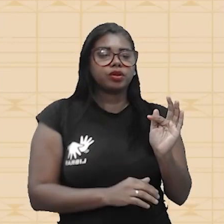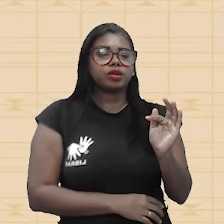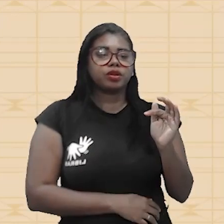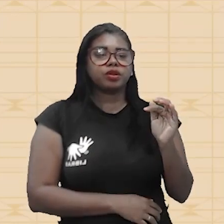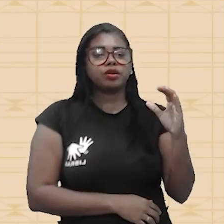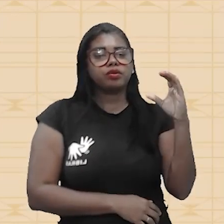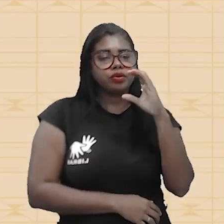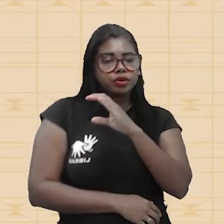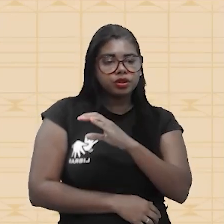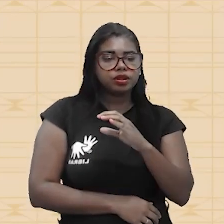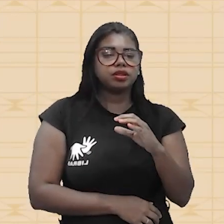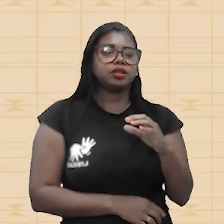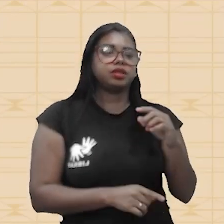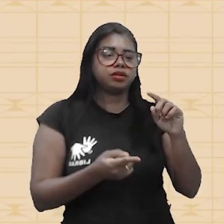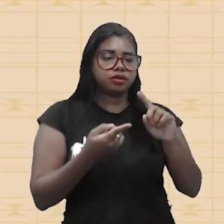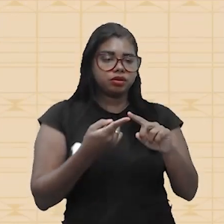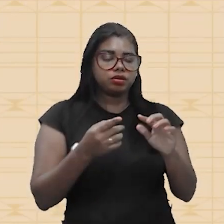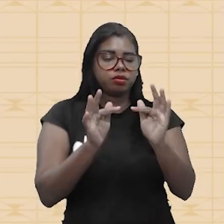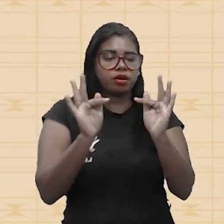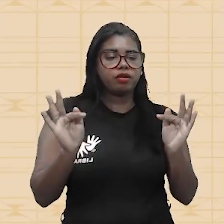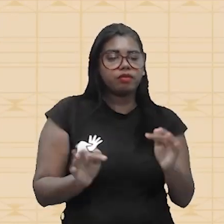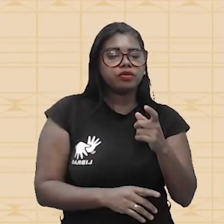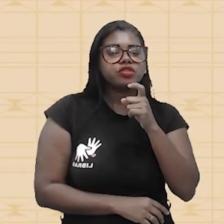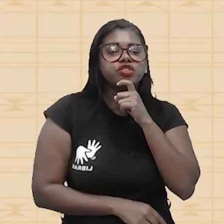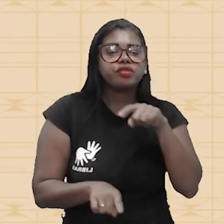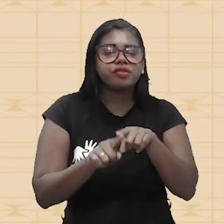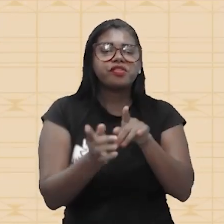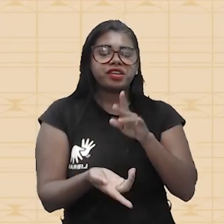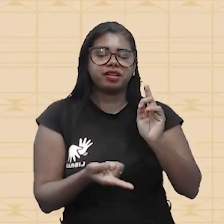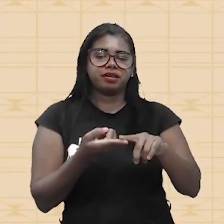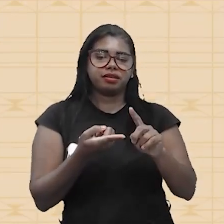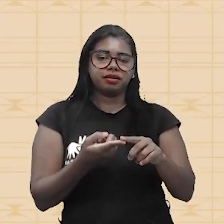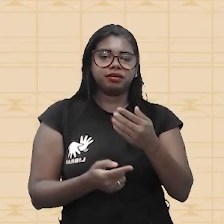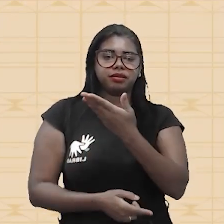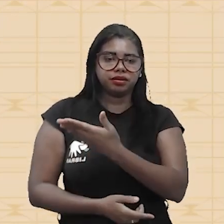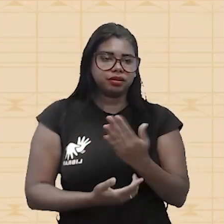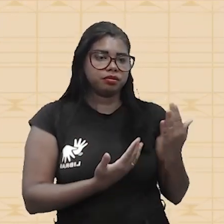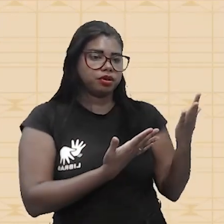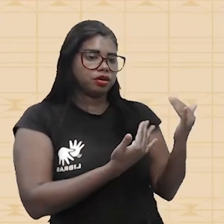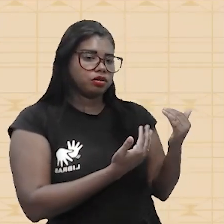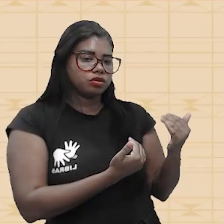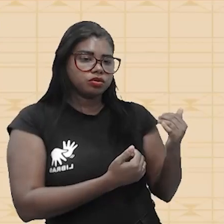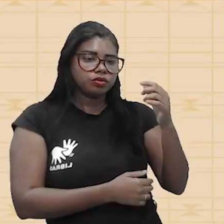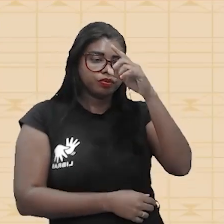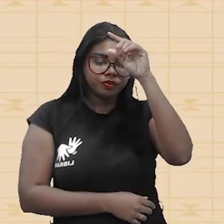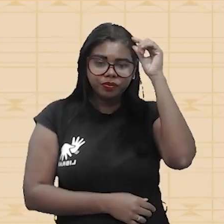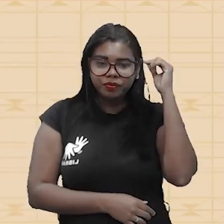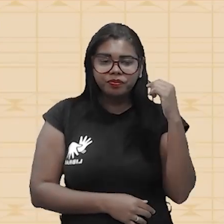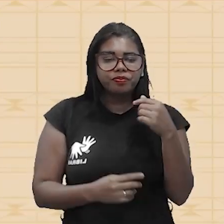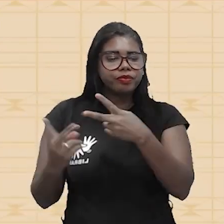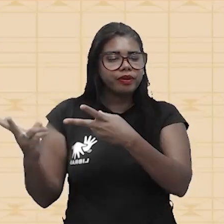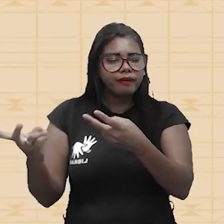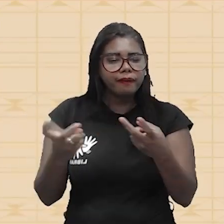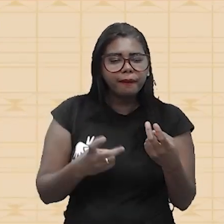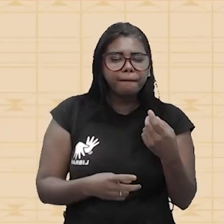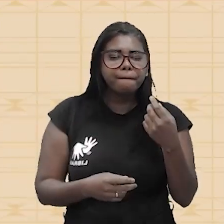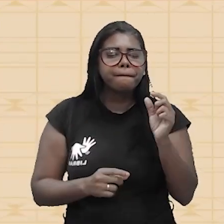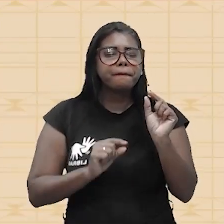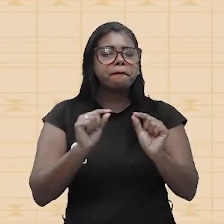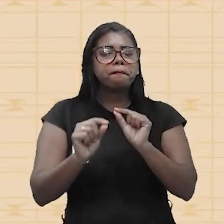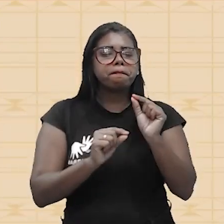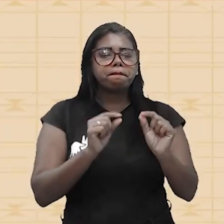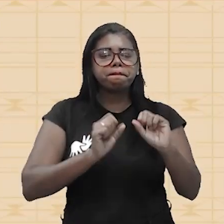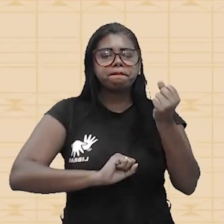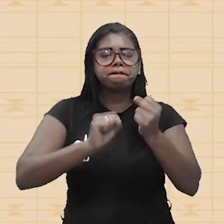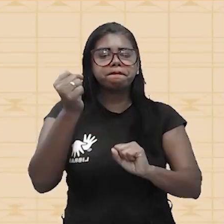fonte fria. E aí, vem um jovem oficial britânico chamado Sadi Carnot, que percebeu que essa máquina,